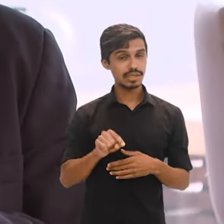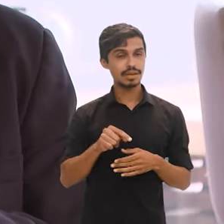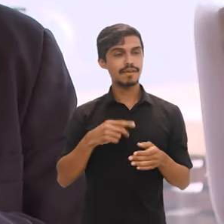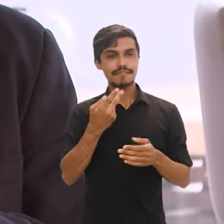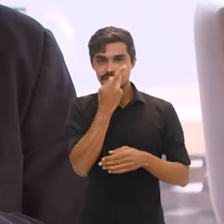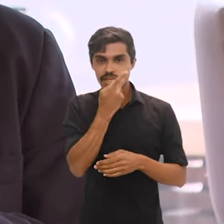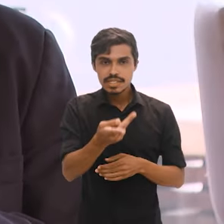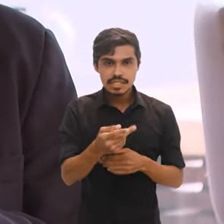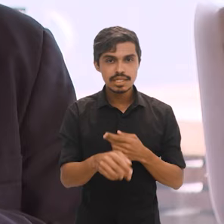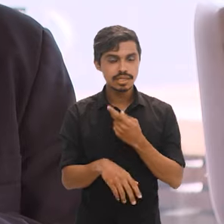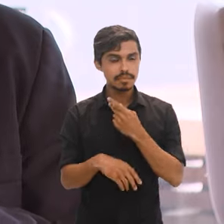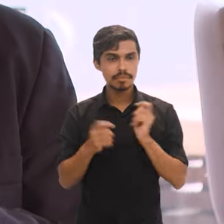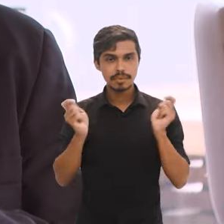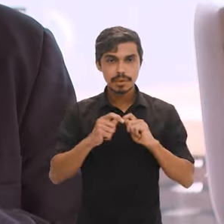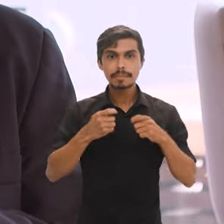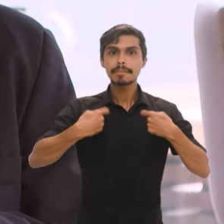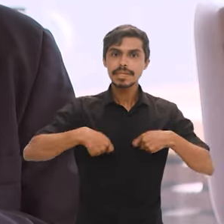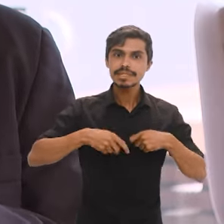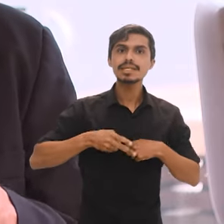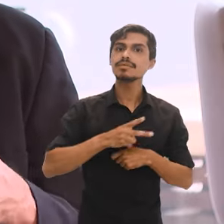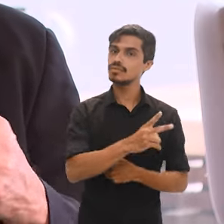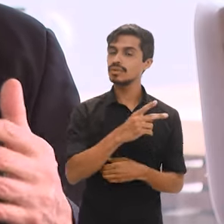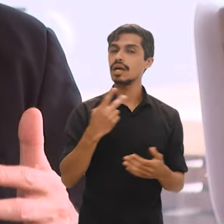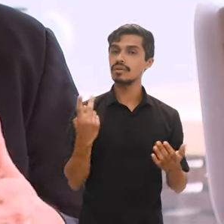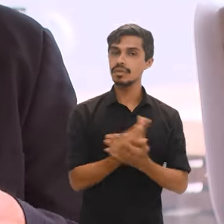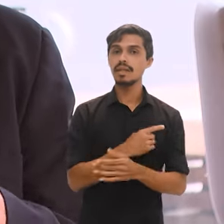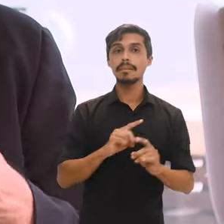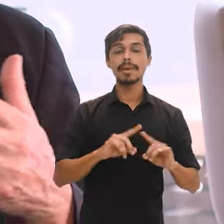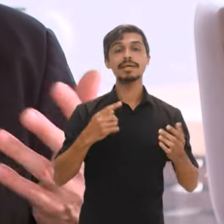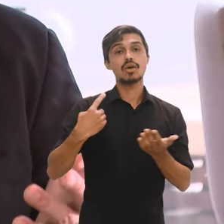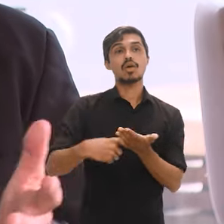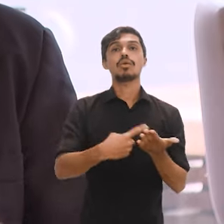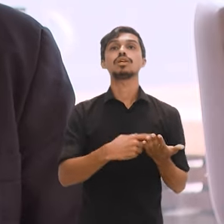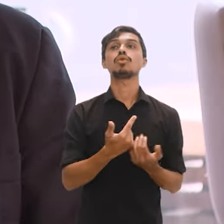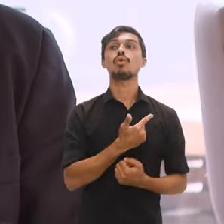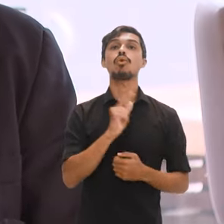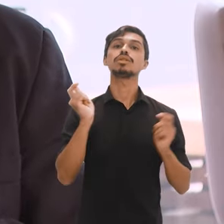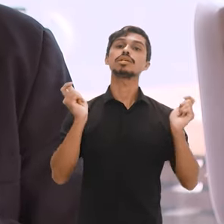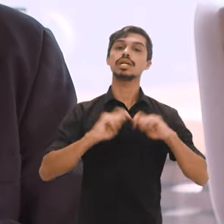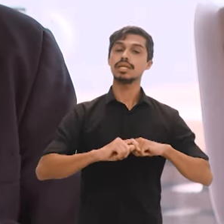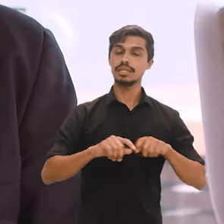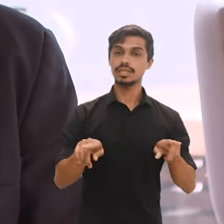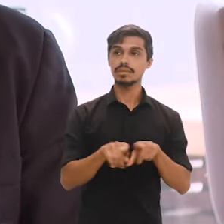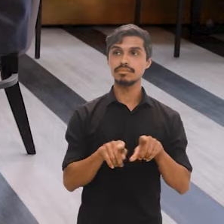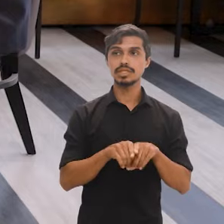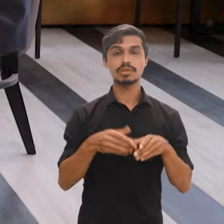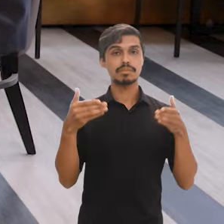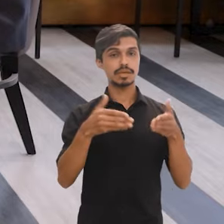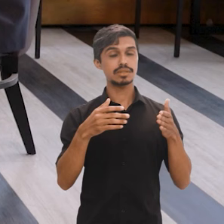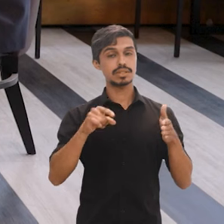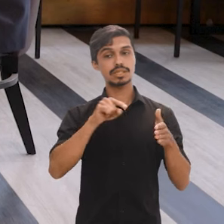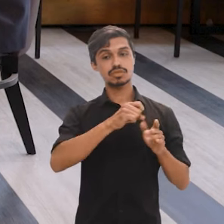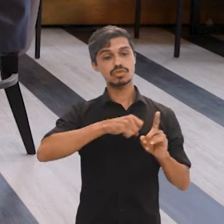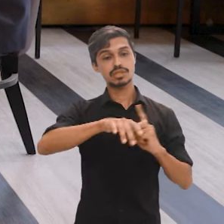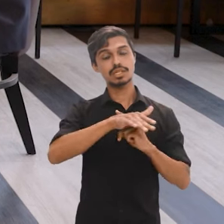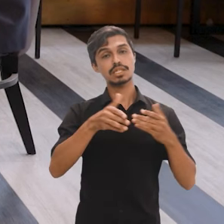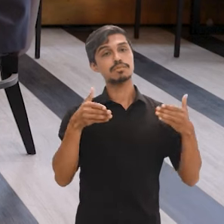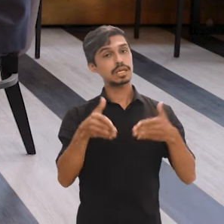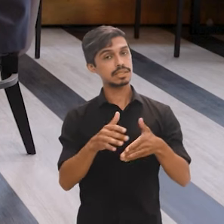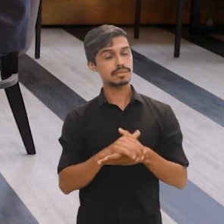na verdade, que o IBGE faz, ela deve permanecer, mas nós temos que combinar com outras possibilidades também de participação da sociedade.